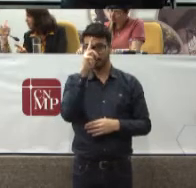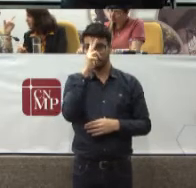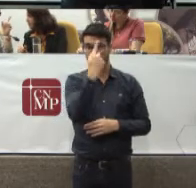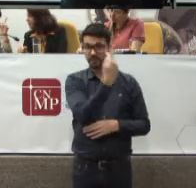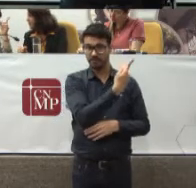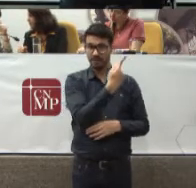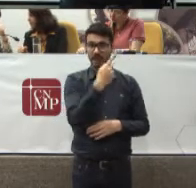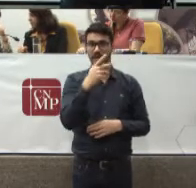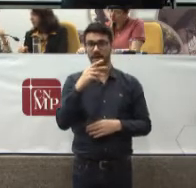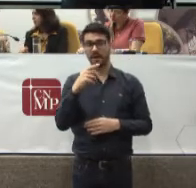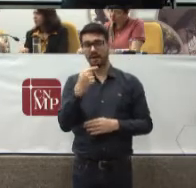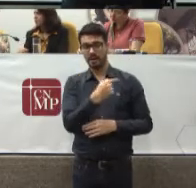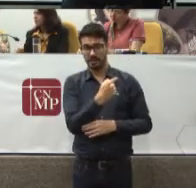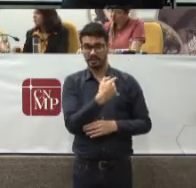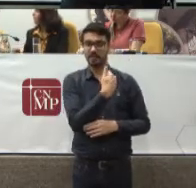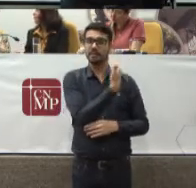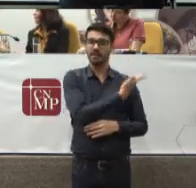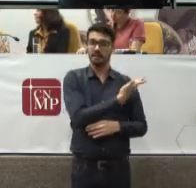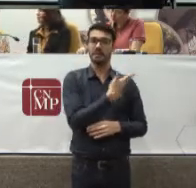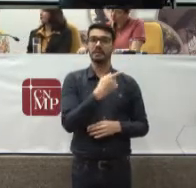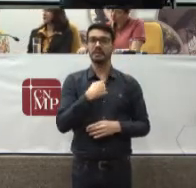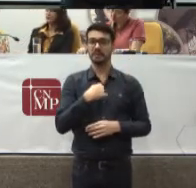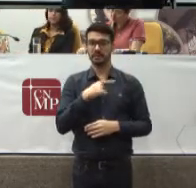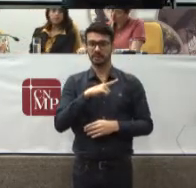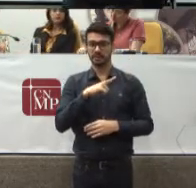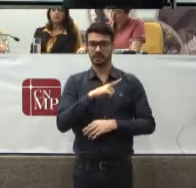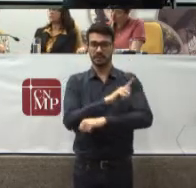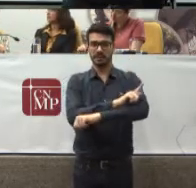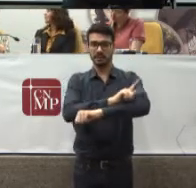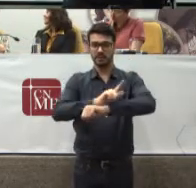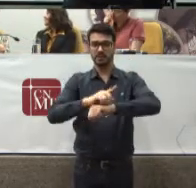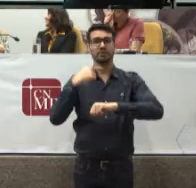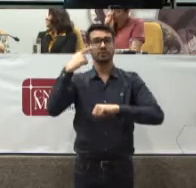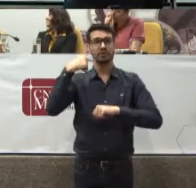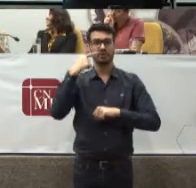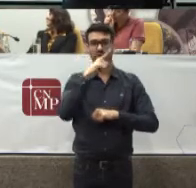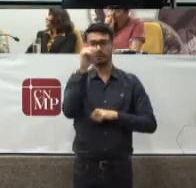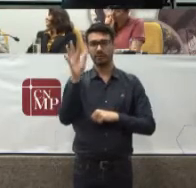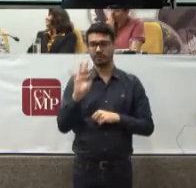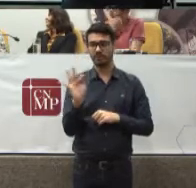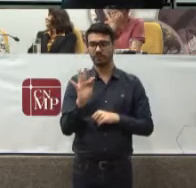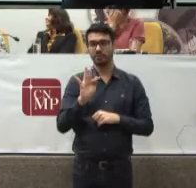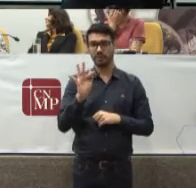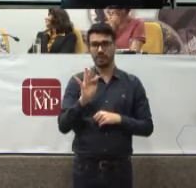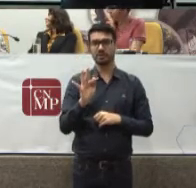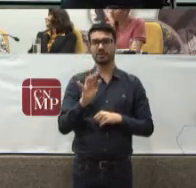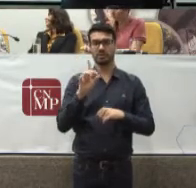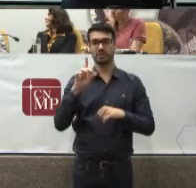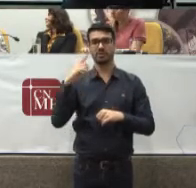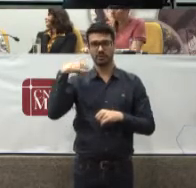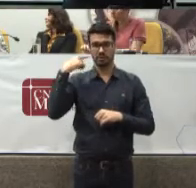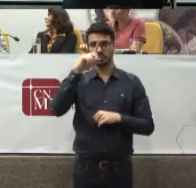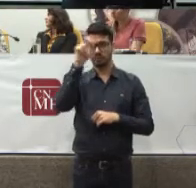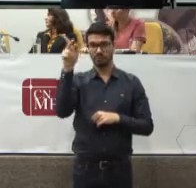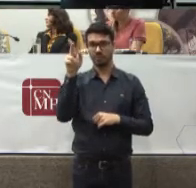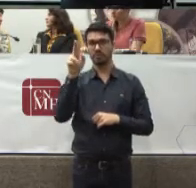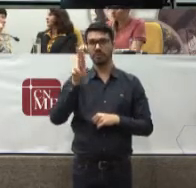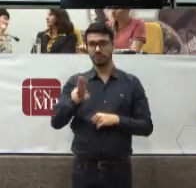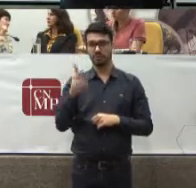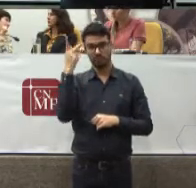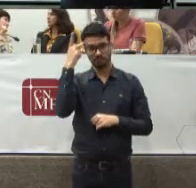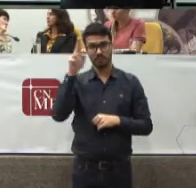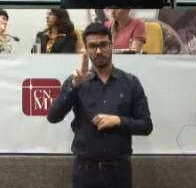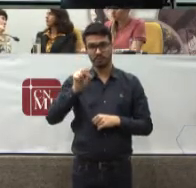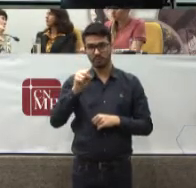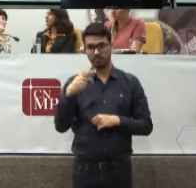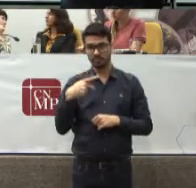Arnaldo Rossepian Ele possui Graduação em Direito Pela Faculdade de Direito Da USP Tem especialização Em